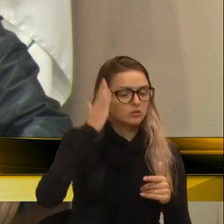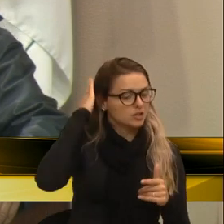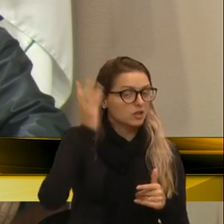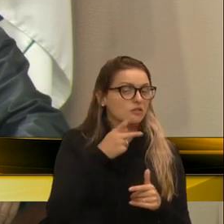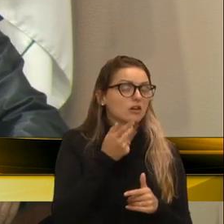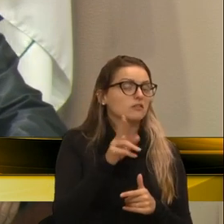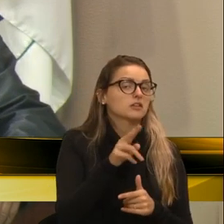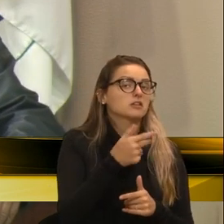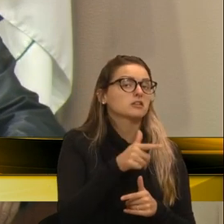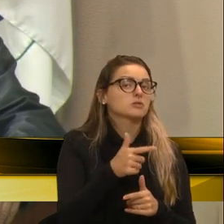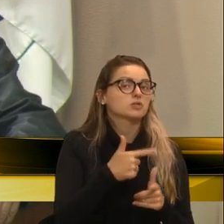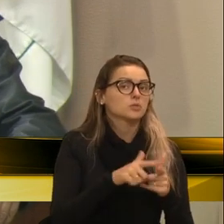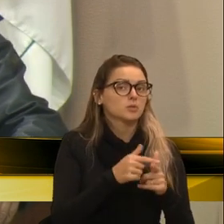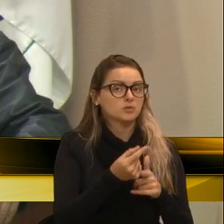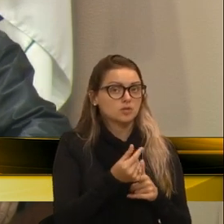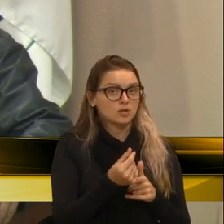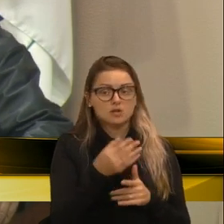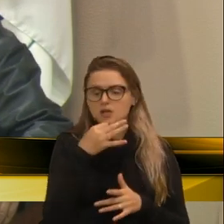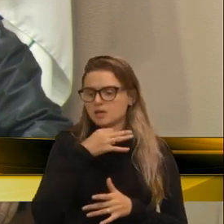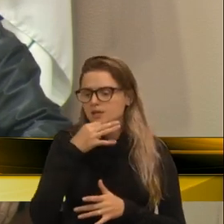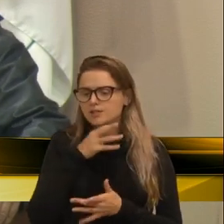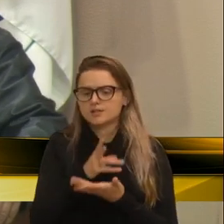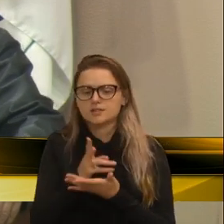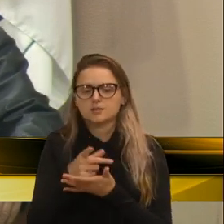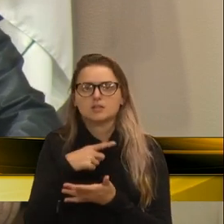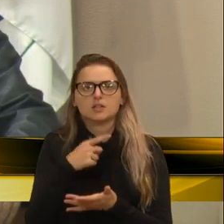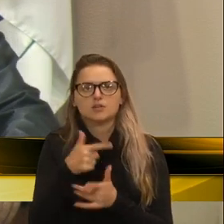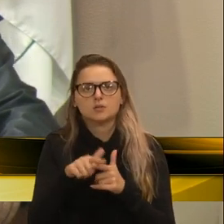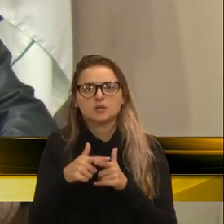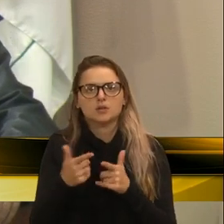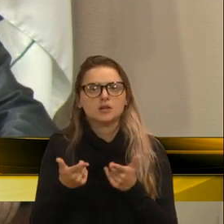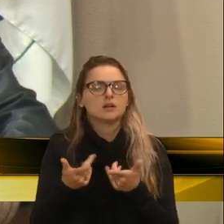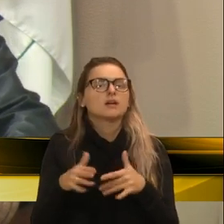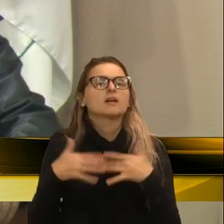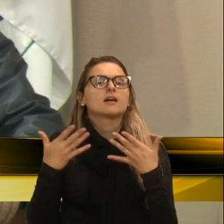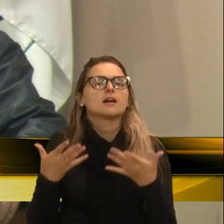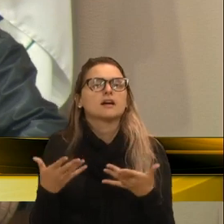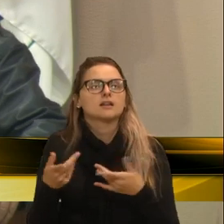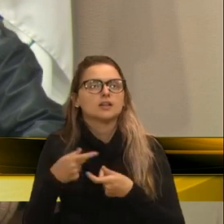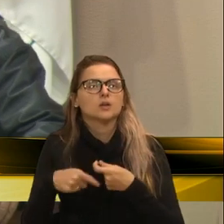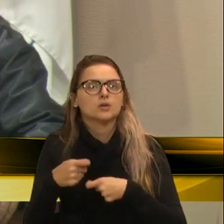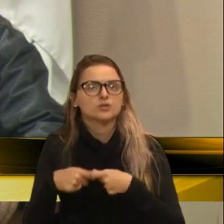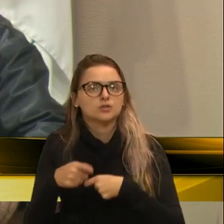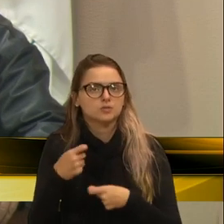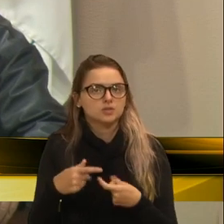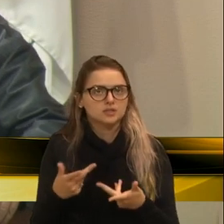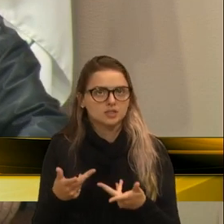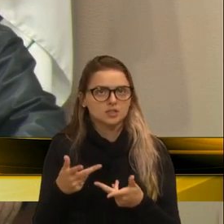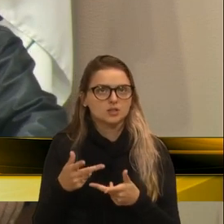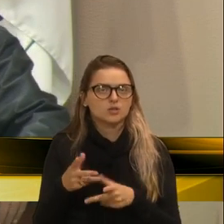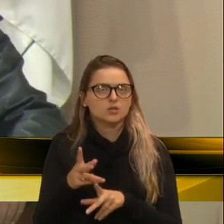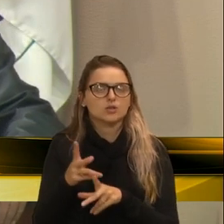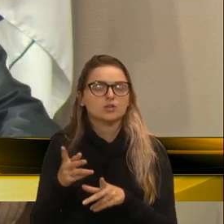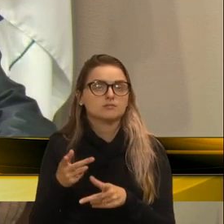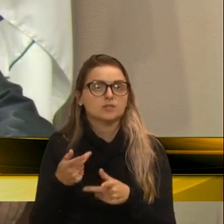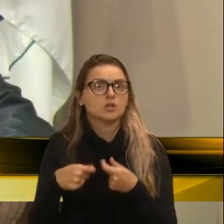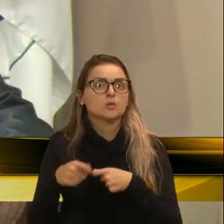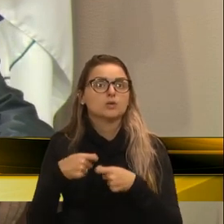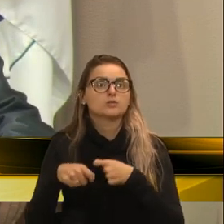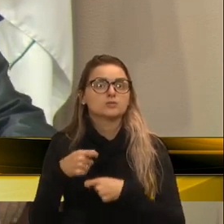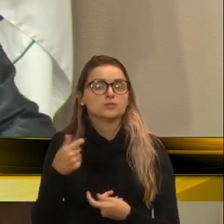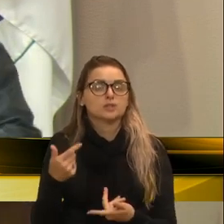teve nessa administração? Caxias sempre teve? Onde é que está o gestor? Onde é que está o gestor? Qualquer que deu o administrador,